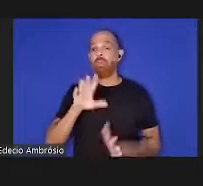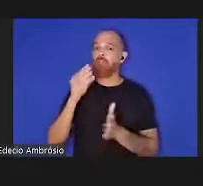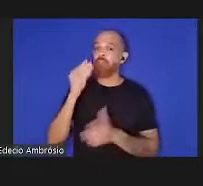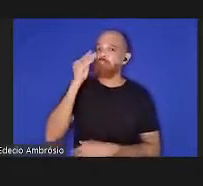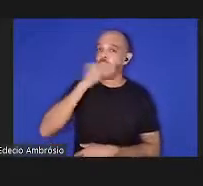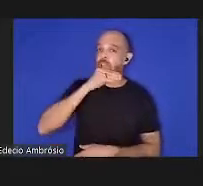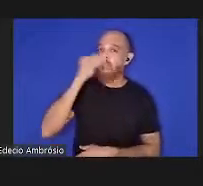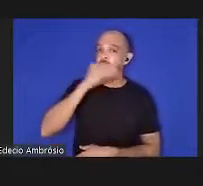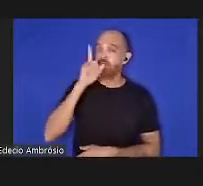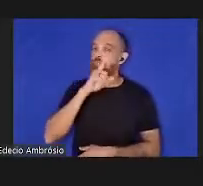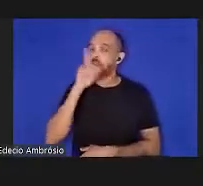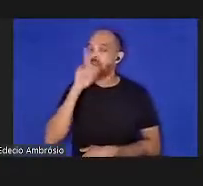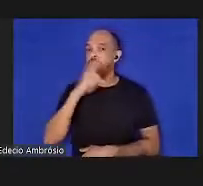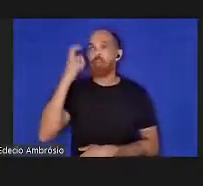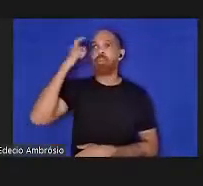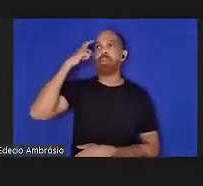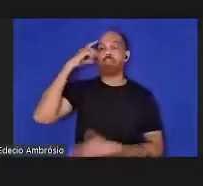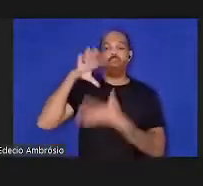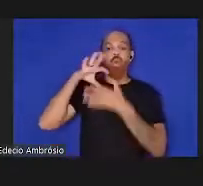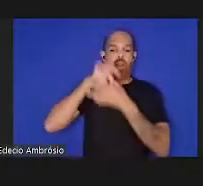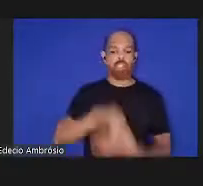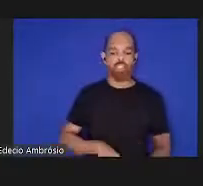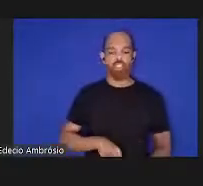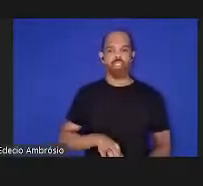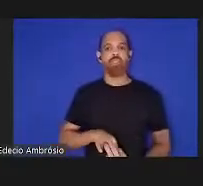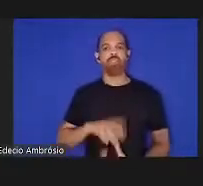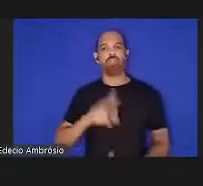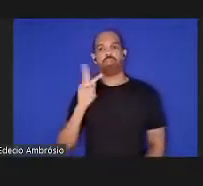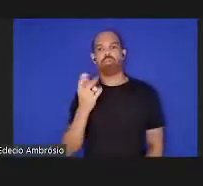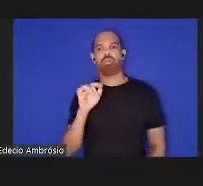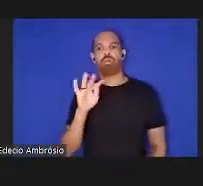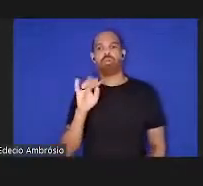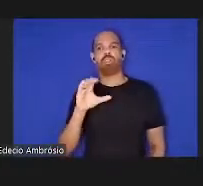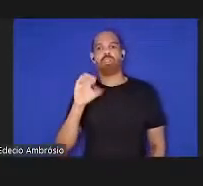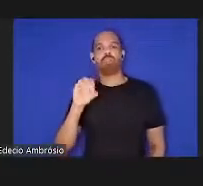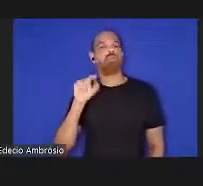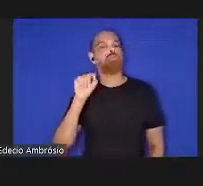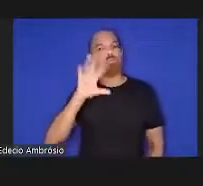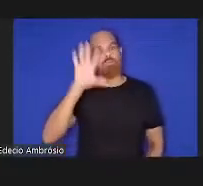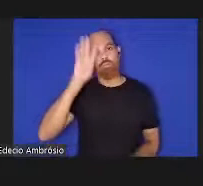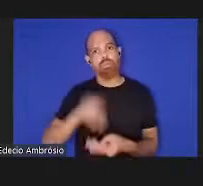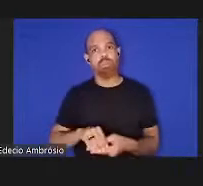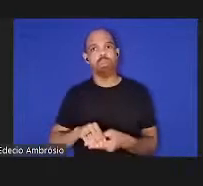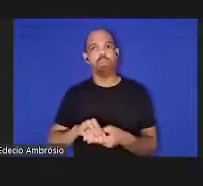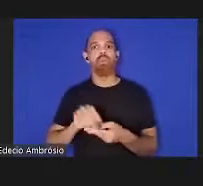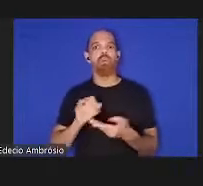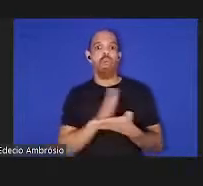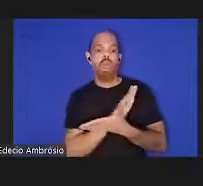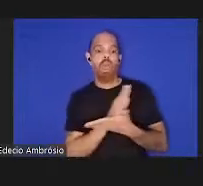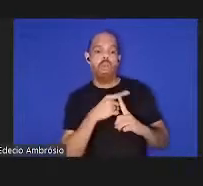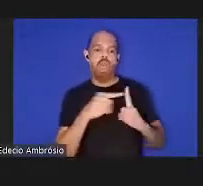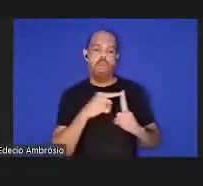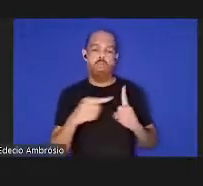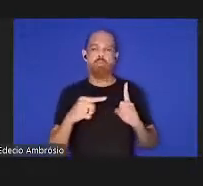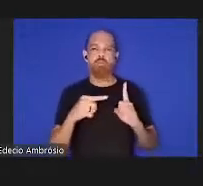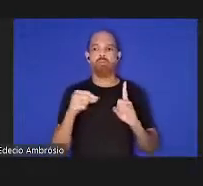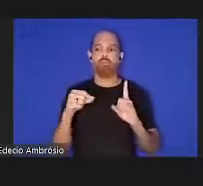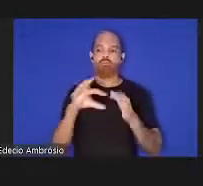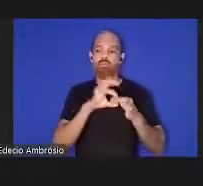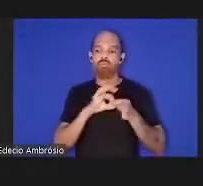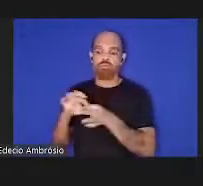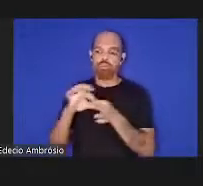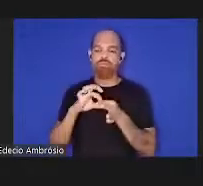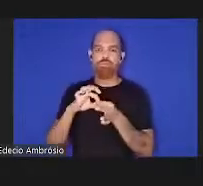natureza holística da saúde por holístico queremos dizer a crença de que as partes de algo estão intimamente interconectadas